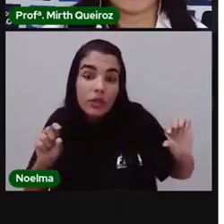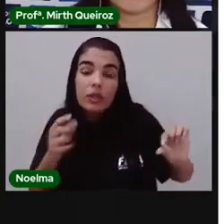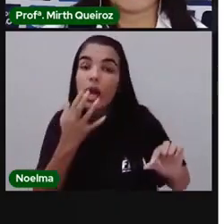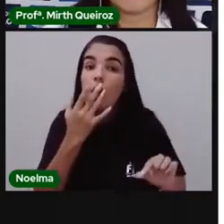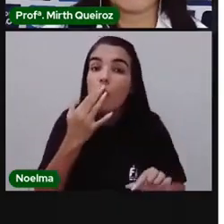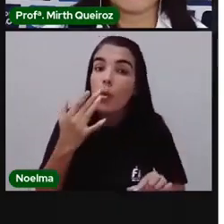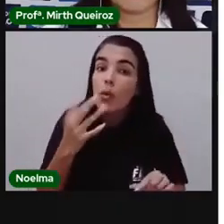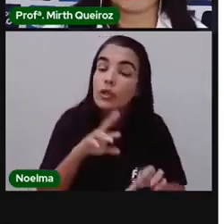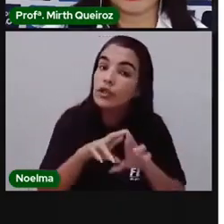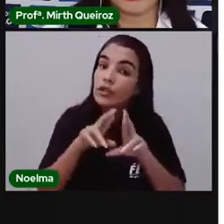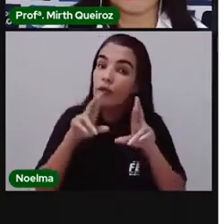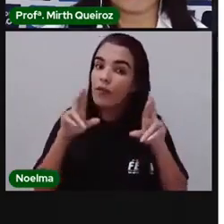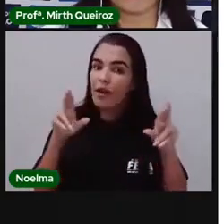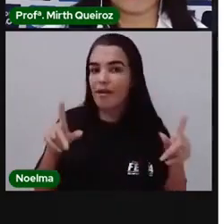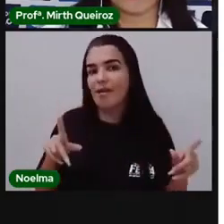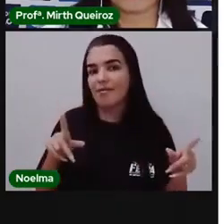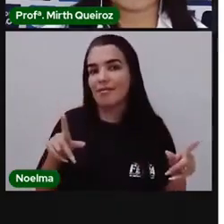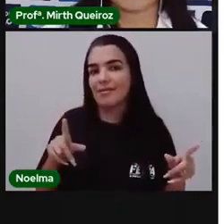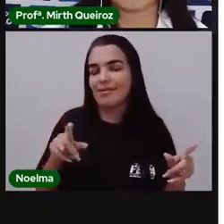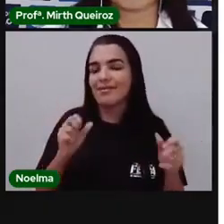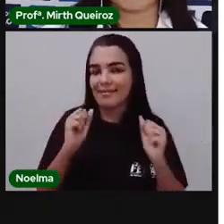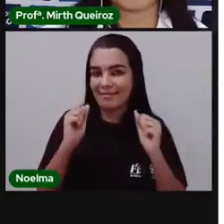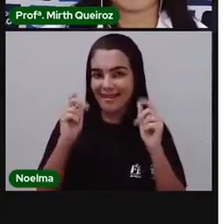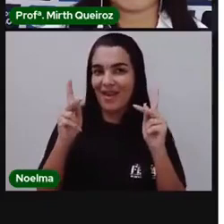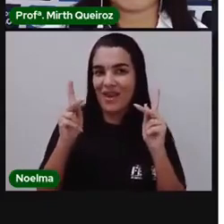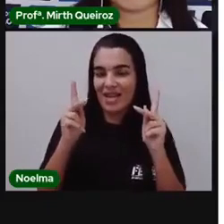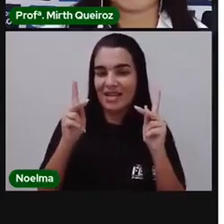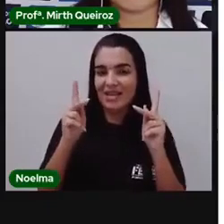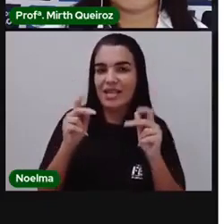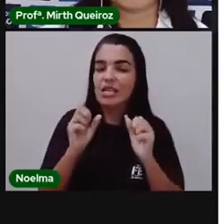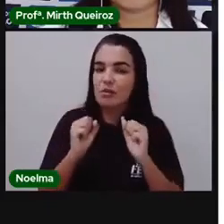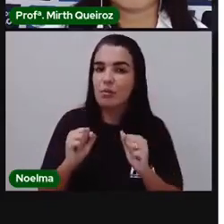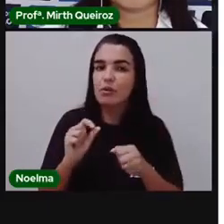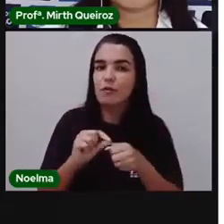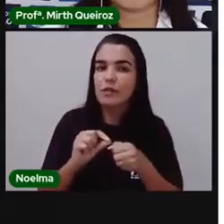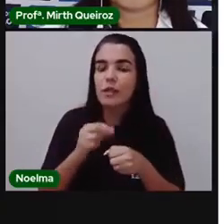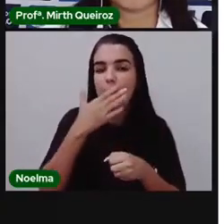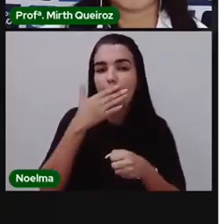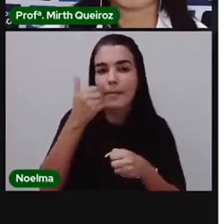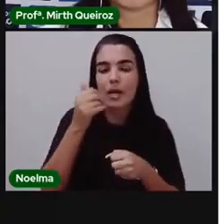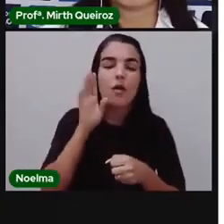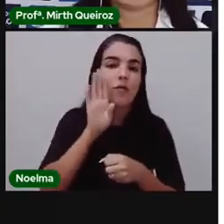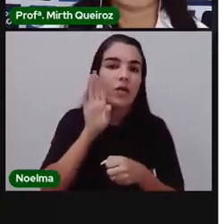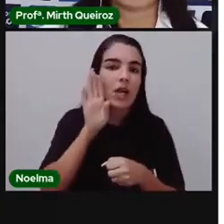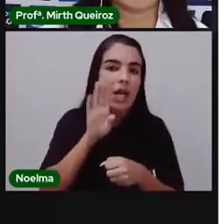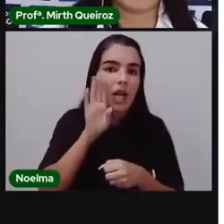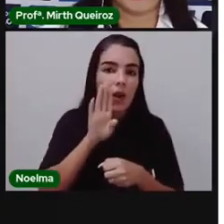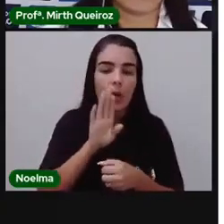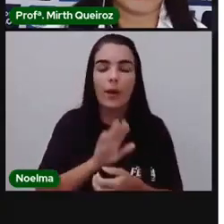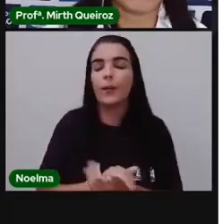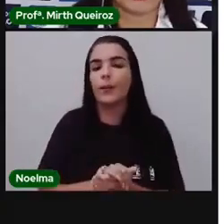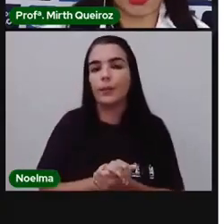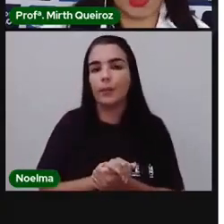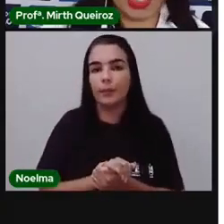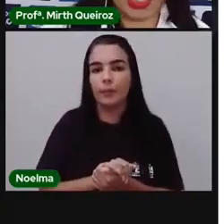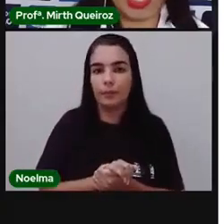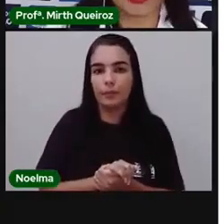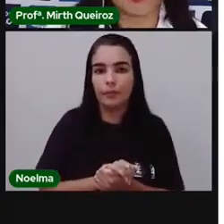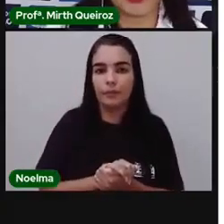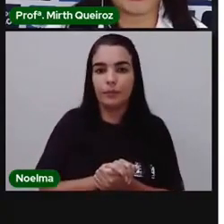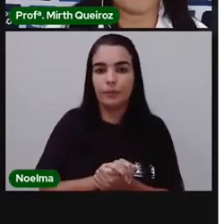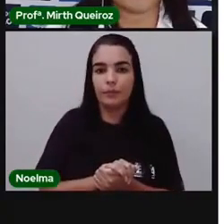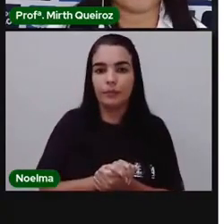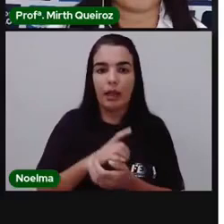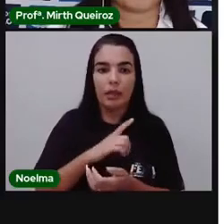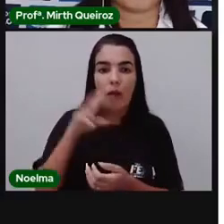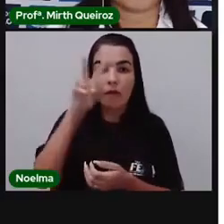cores diferentes. Esse não está com cores, mas a gente pode fazer assim, utilizando as cores, que fica melhor para a gente visualizar,